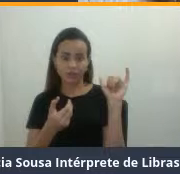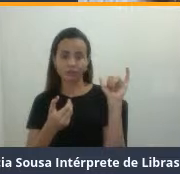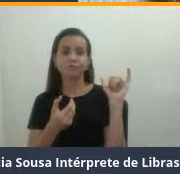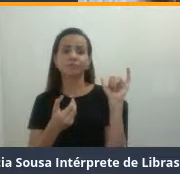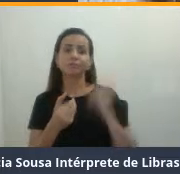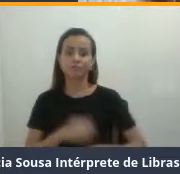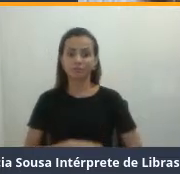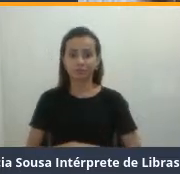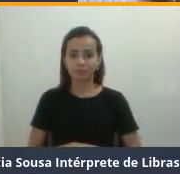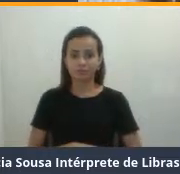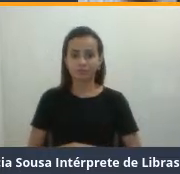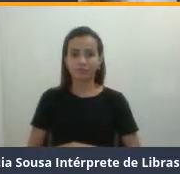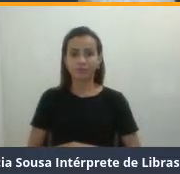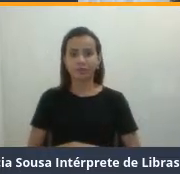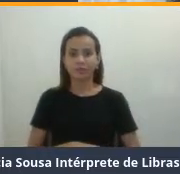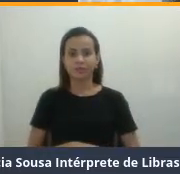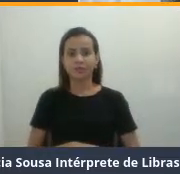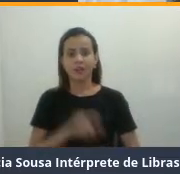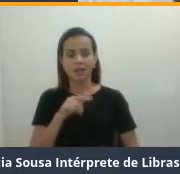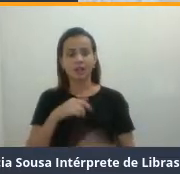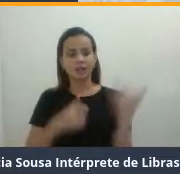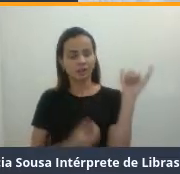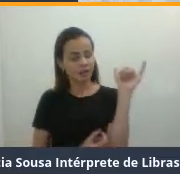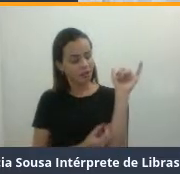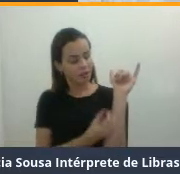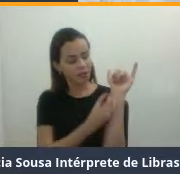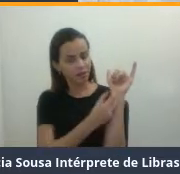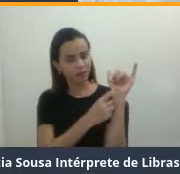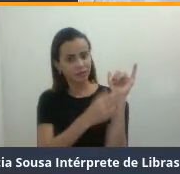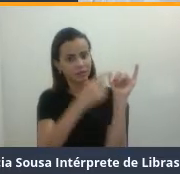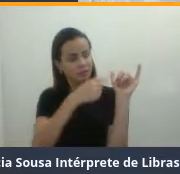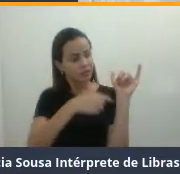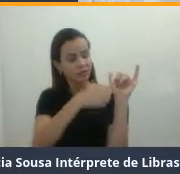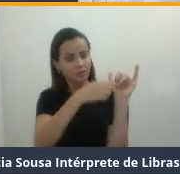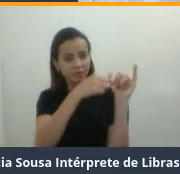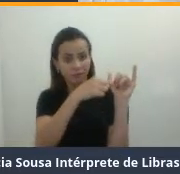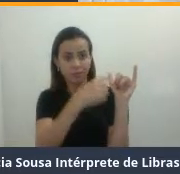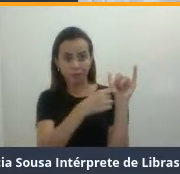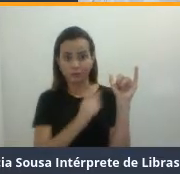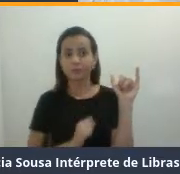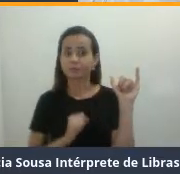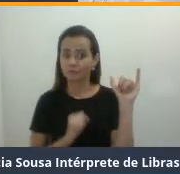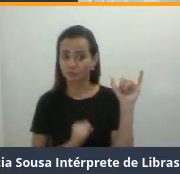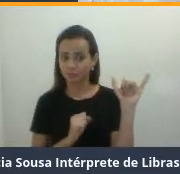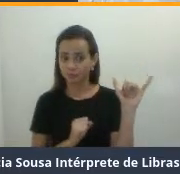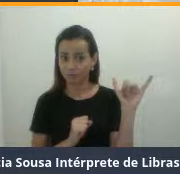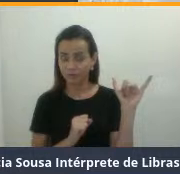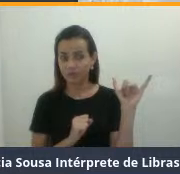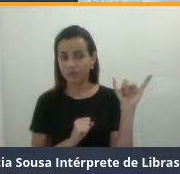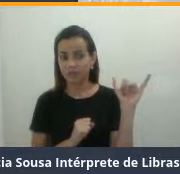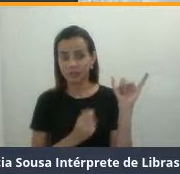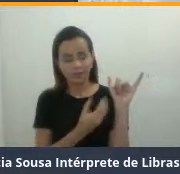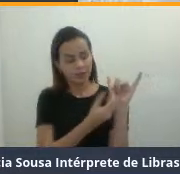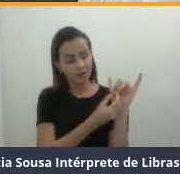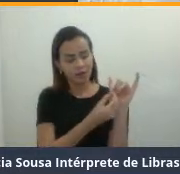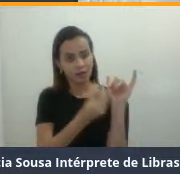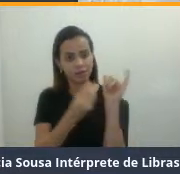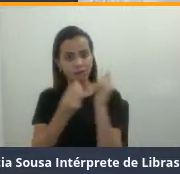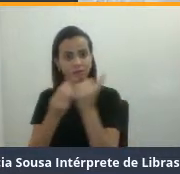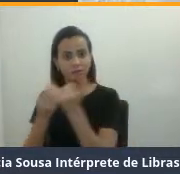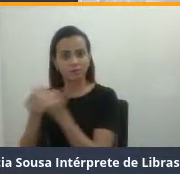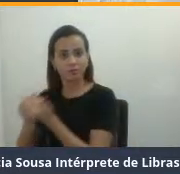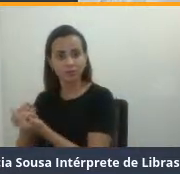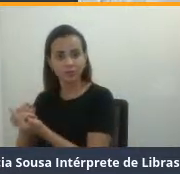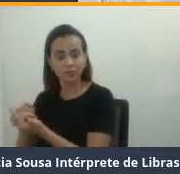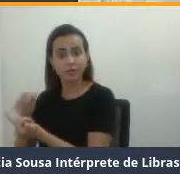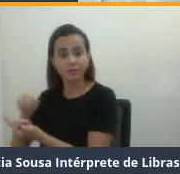né? O ovário da mulher fica localizado nessa região. E aí, o que acontece? Ele pode ser retirado e ele vai